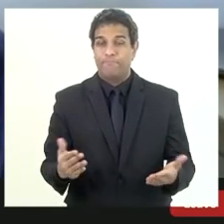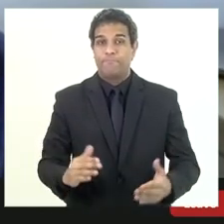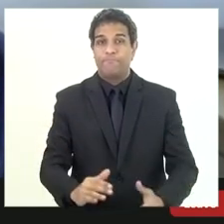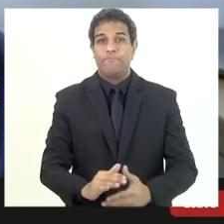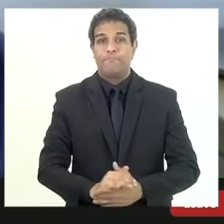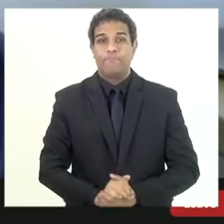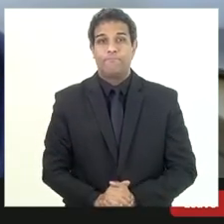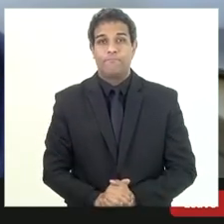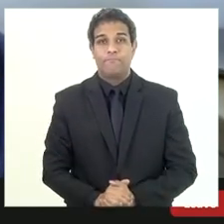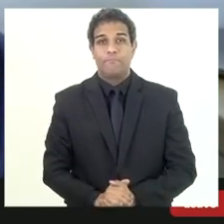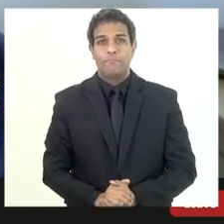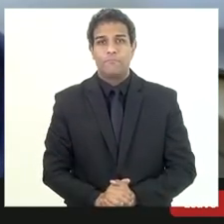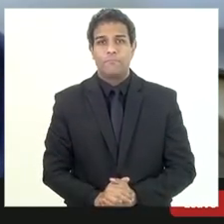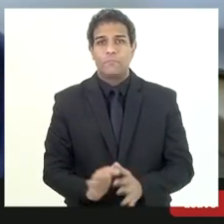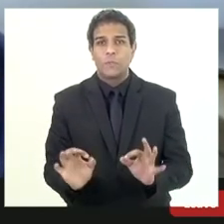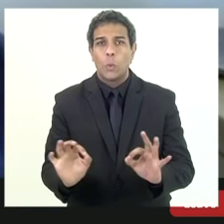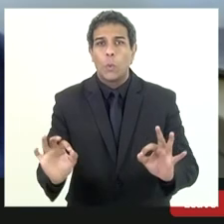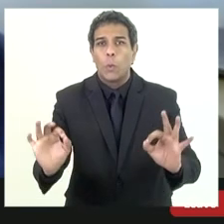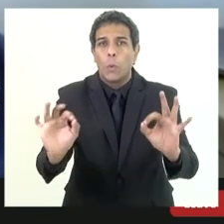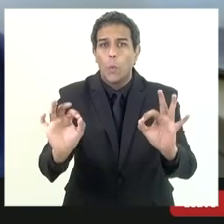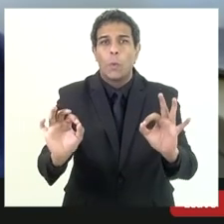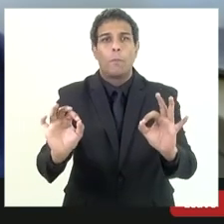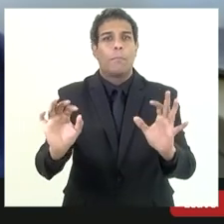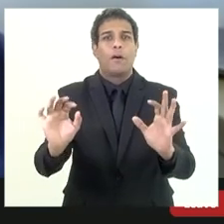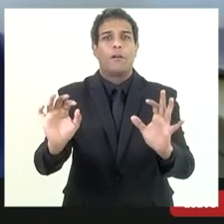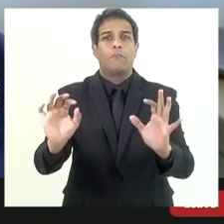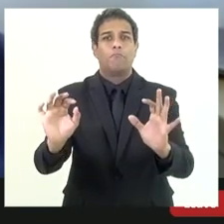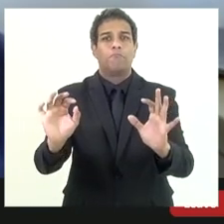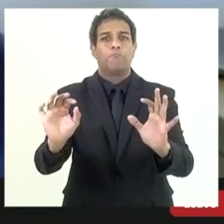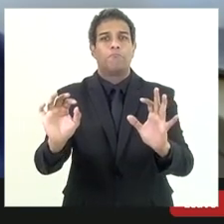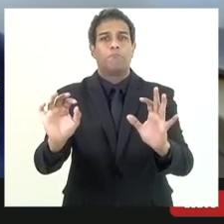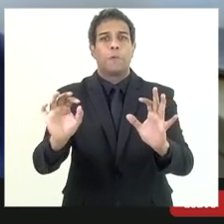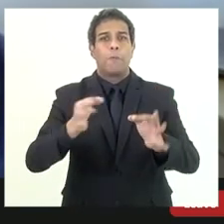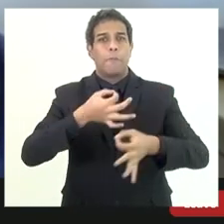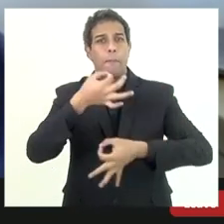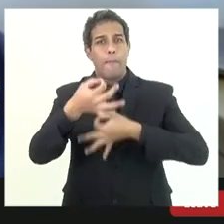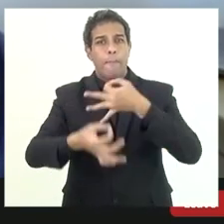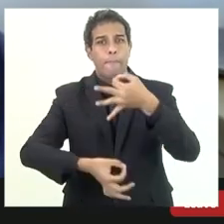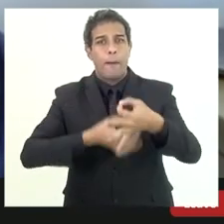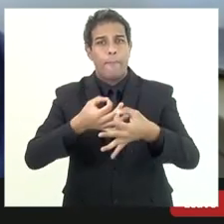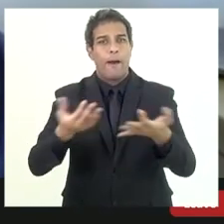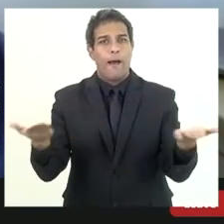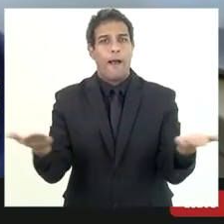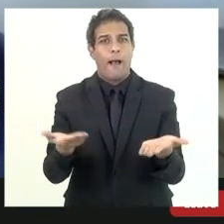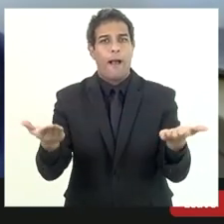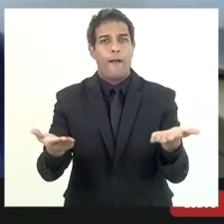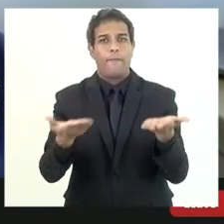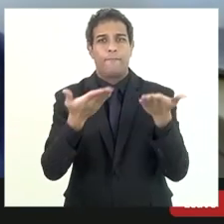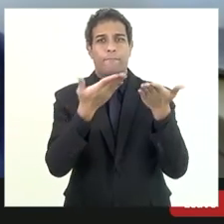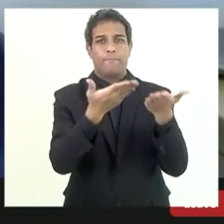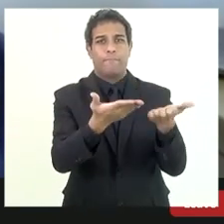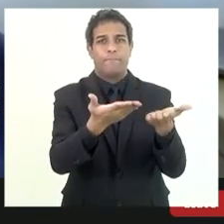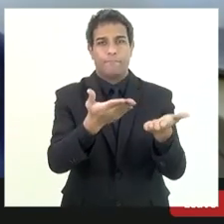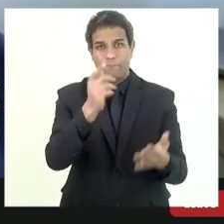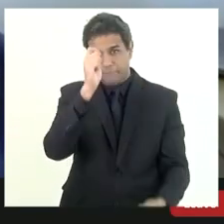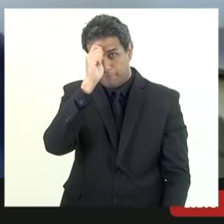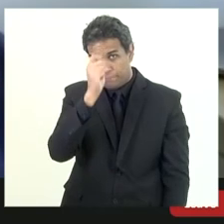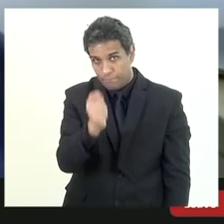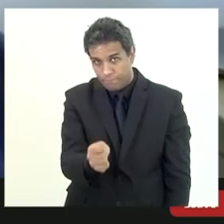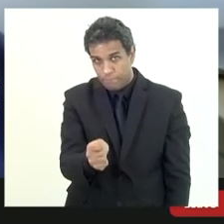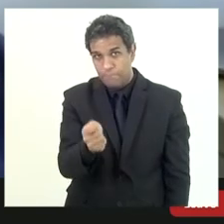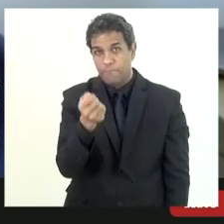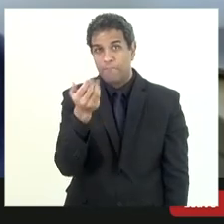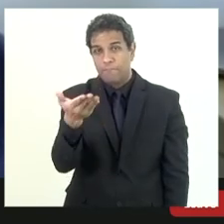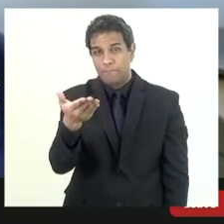se não há mais ninguém escrito para fazer uso da palavra vou agradecer também a presença do Mauro